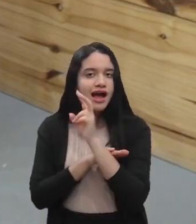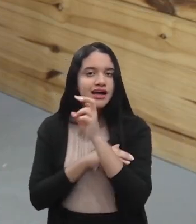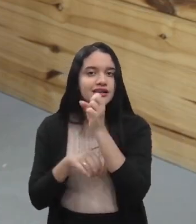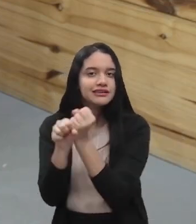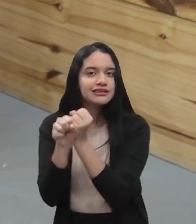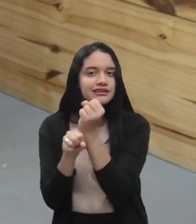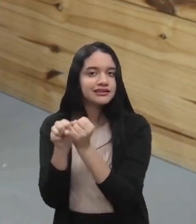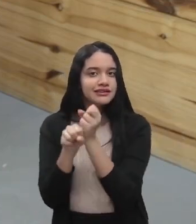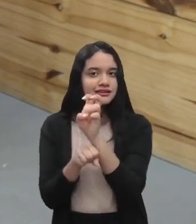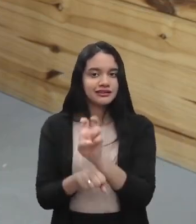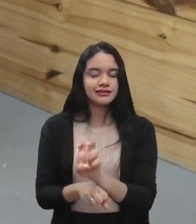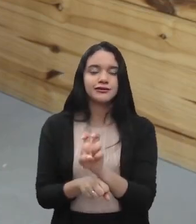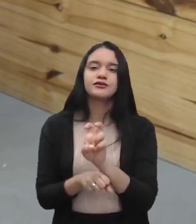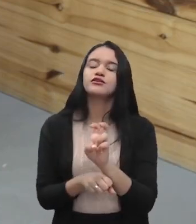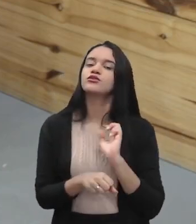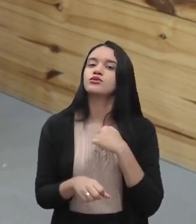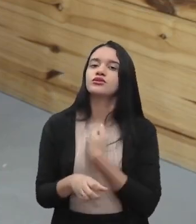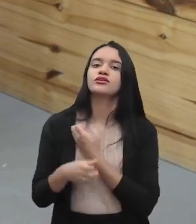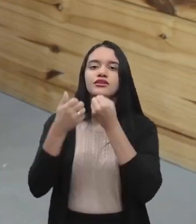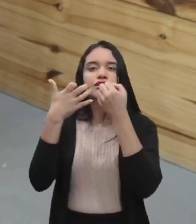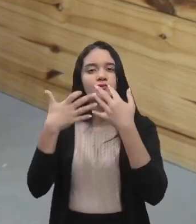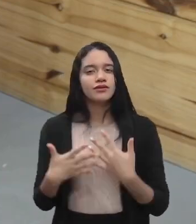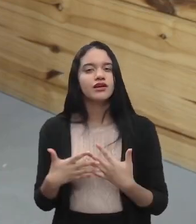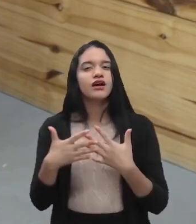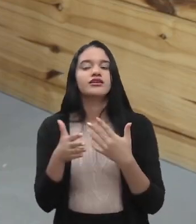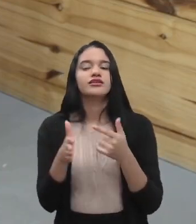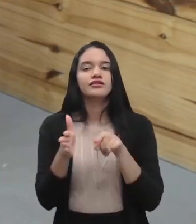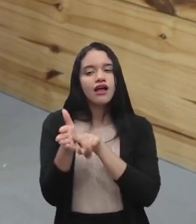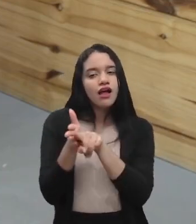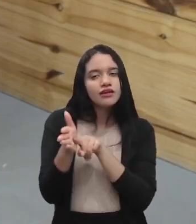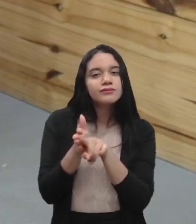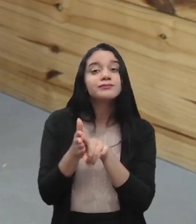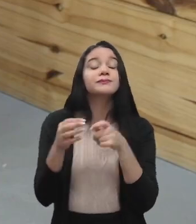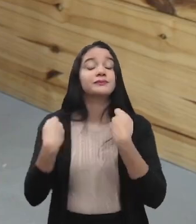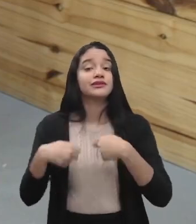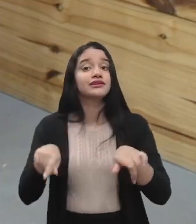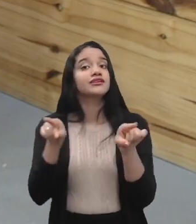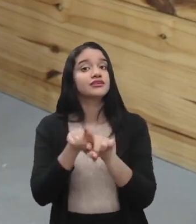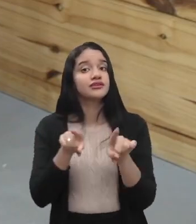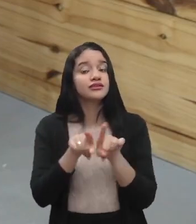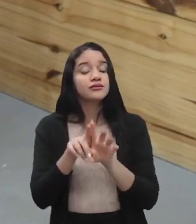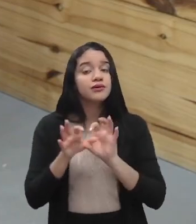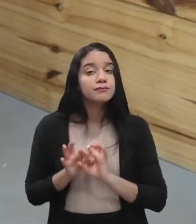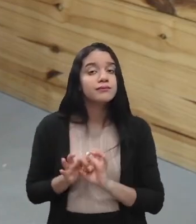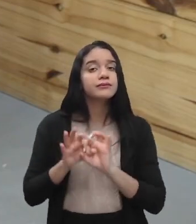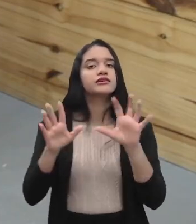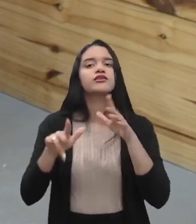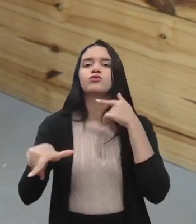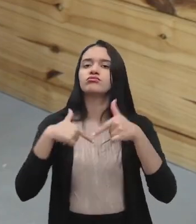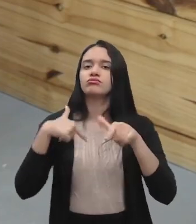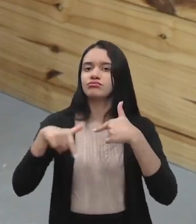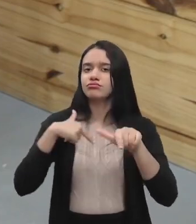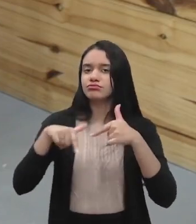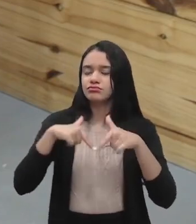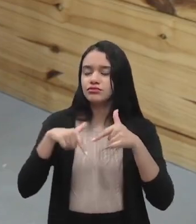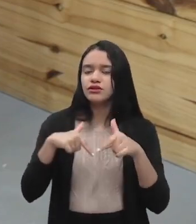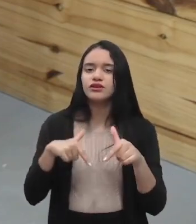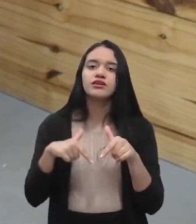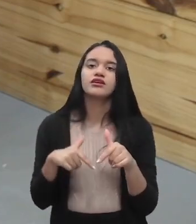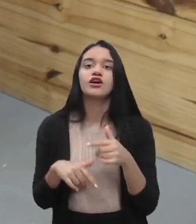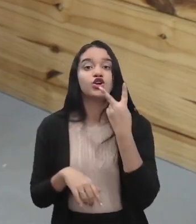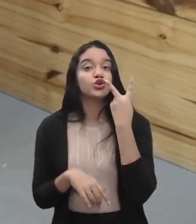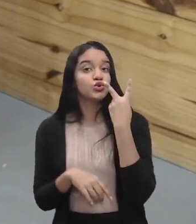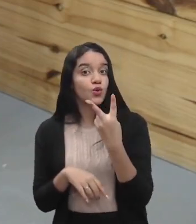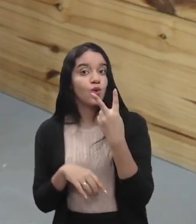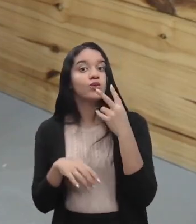anos. A gente estava falando da análise de risco, mas também precisa de uma permissão de trabalho. Quer dizer, já são dois